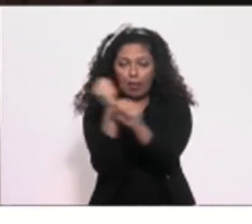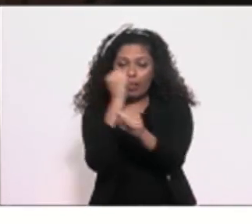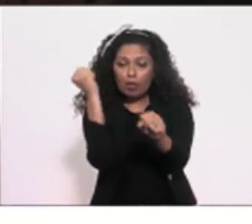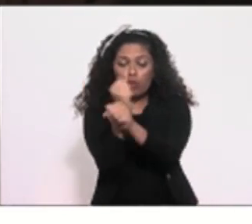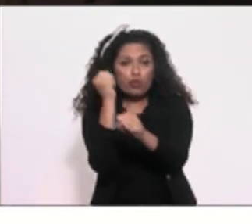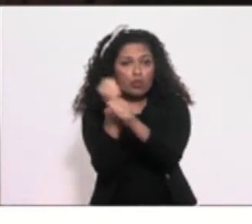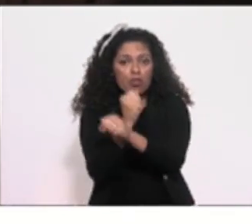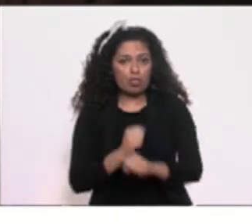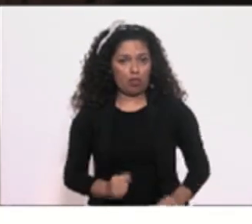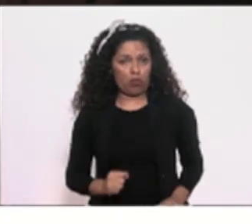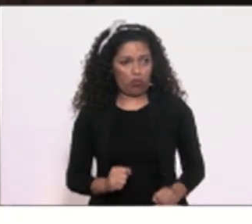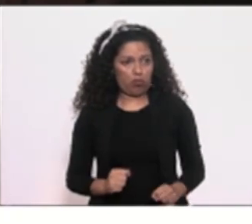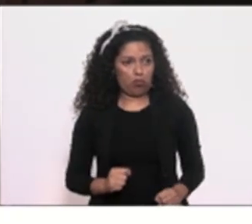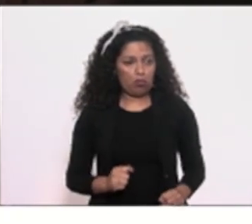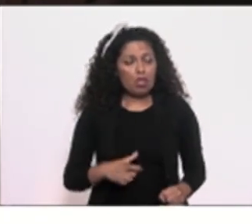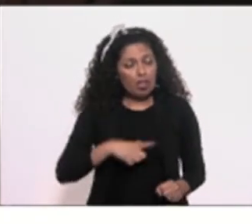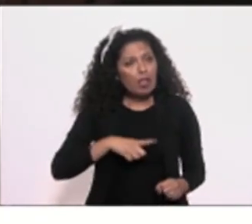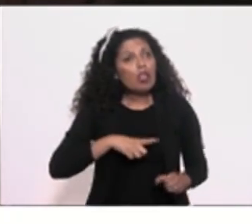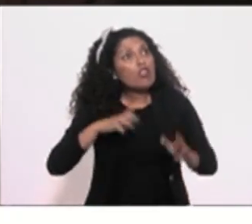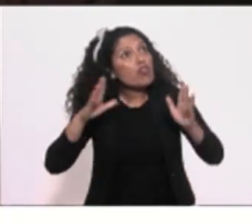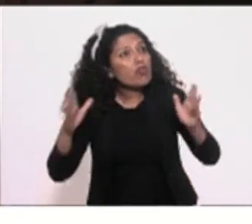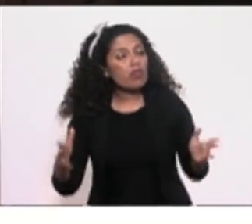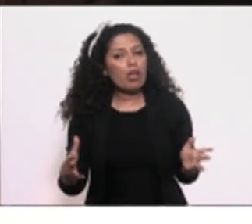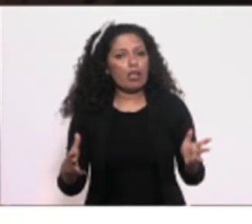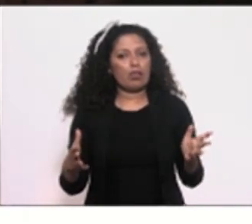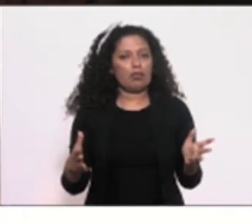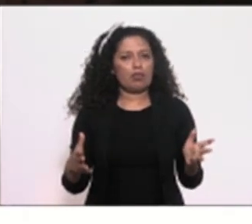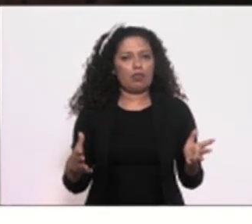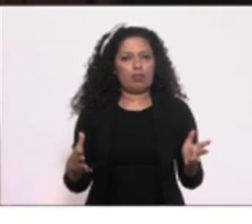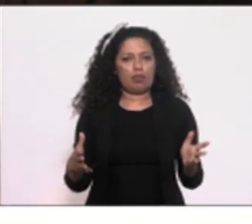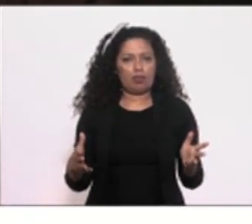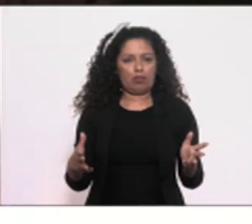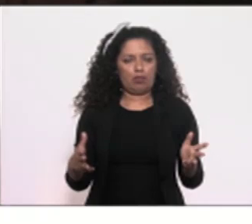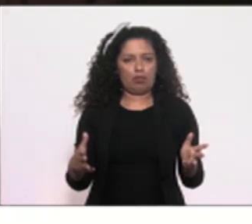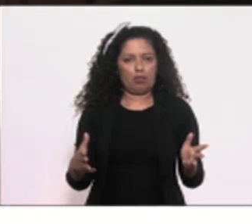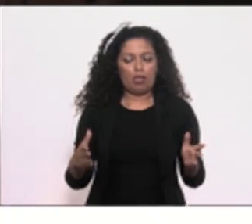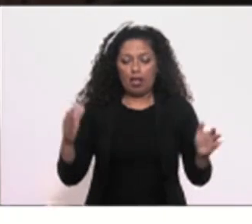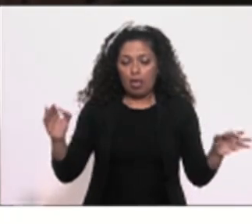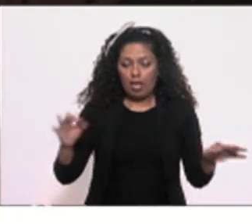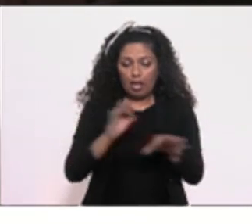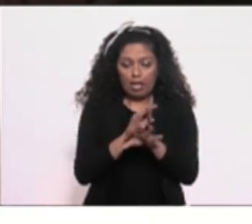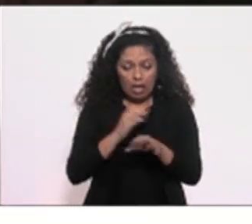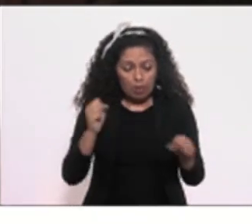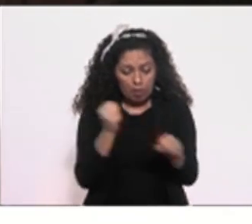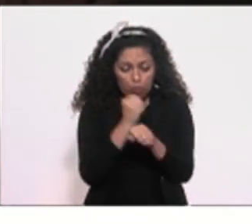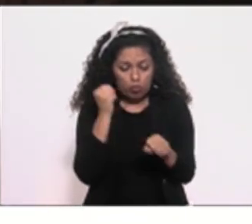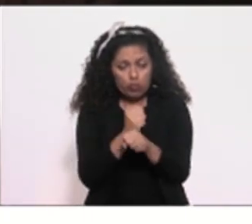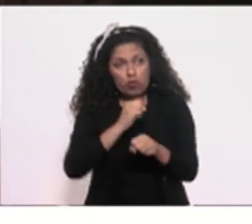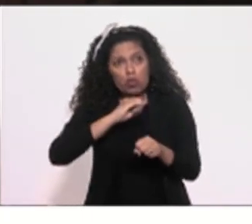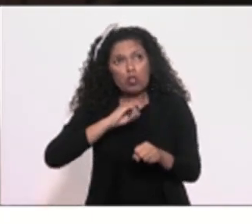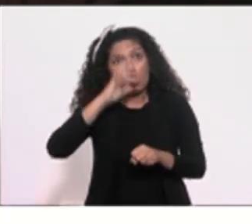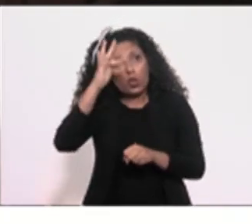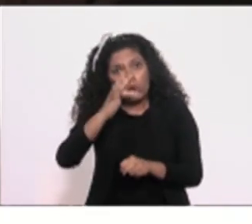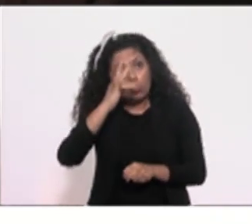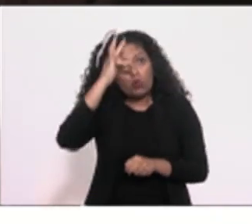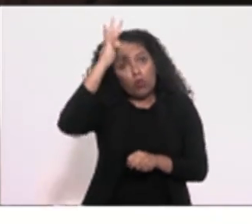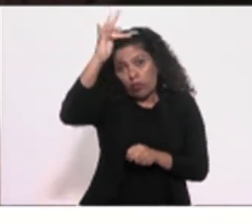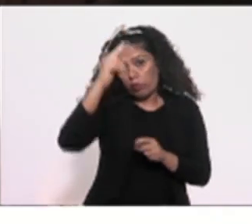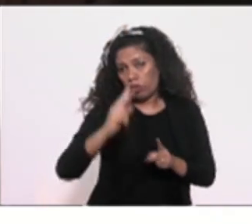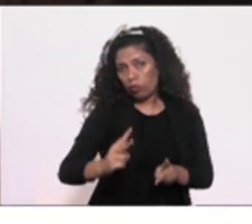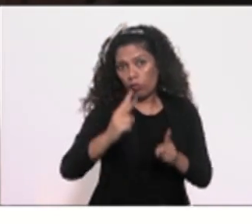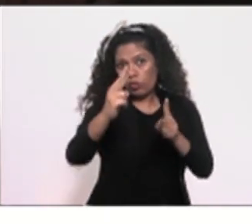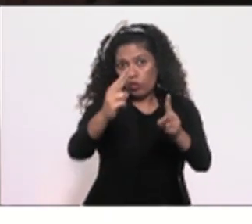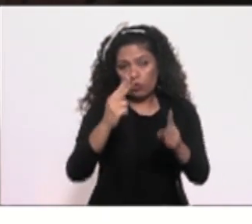estruturas existentes, para aquilo ficar sólido e o dia que o Estado tivesse dinheiro, continuar a obra.